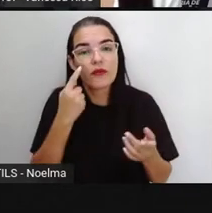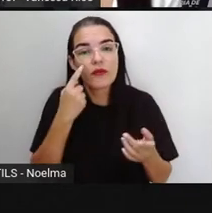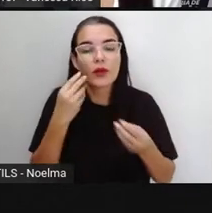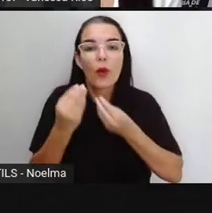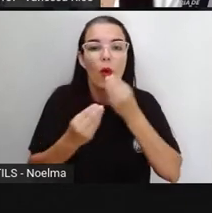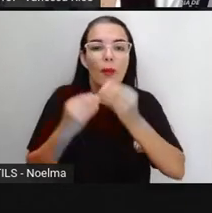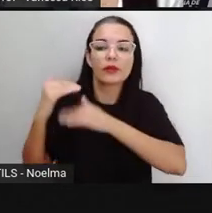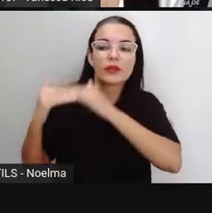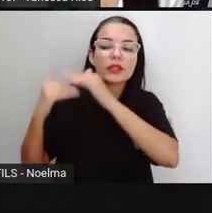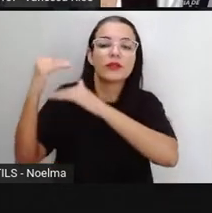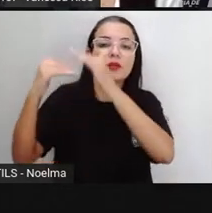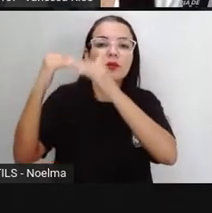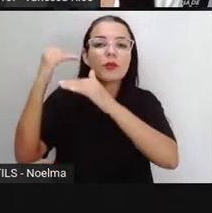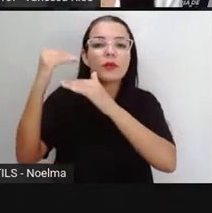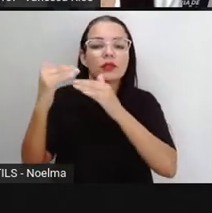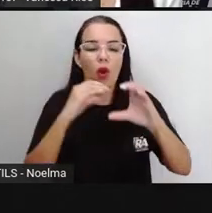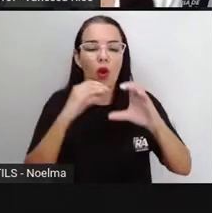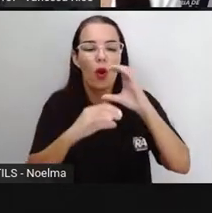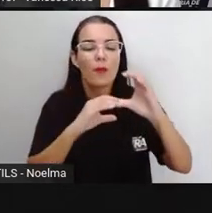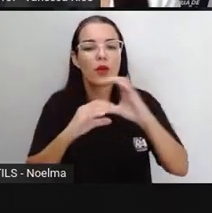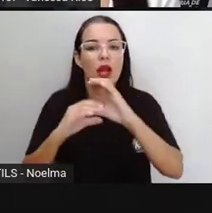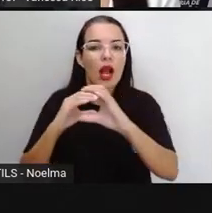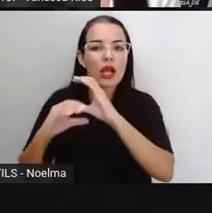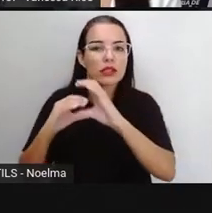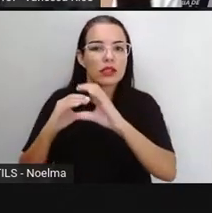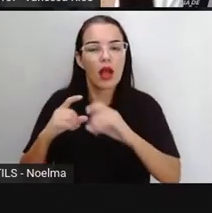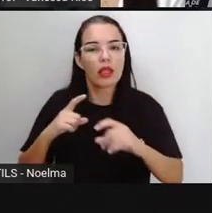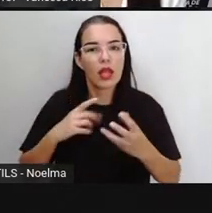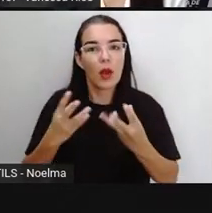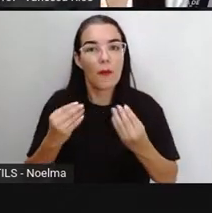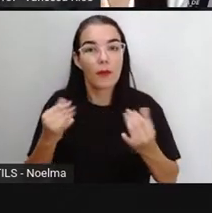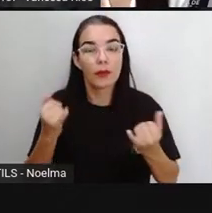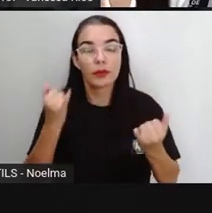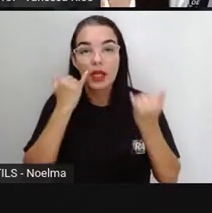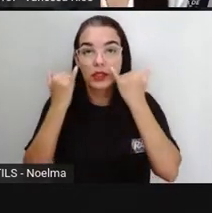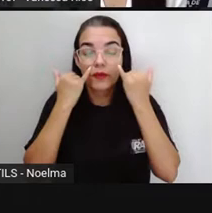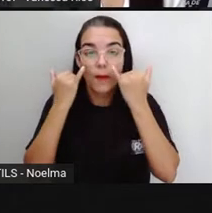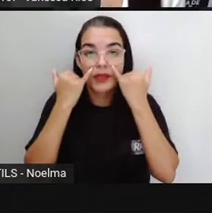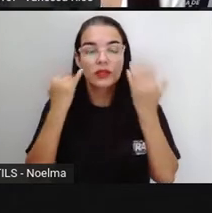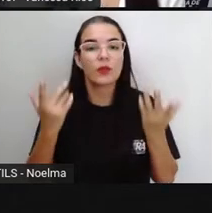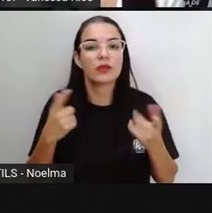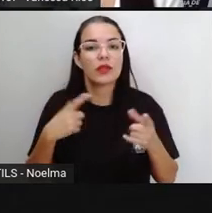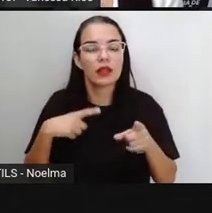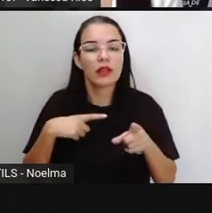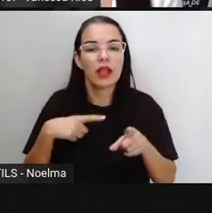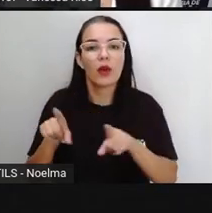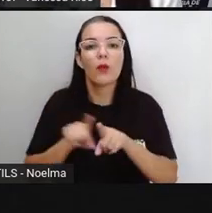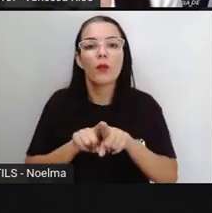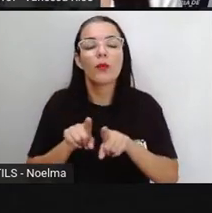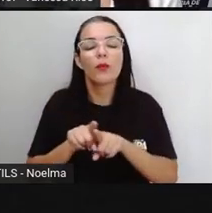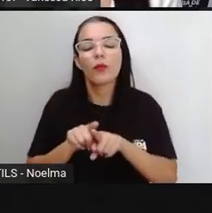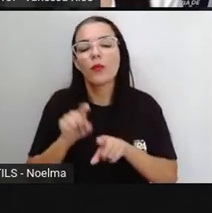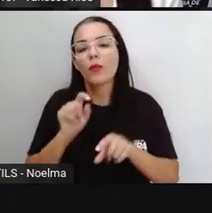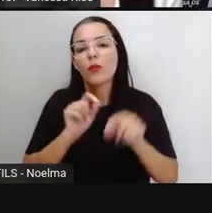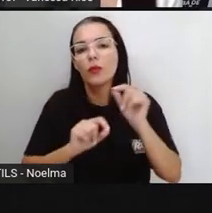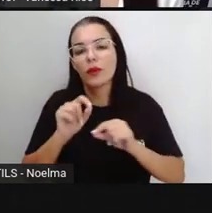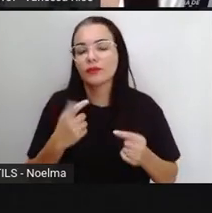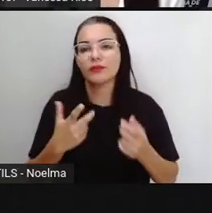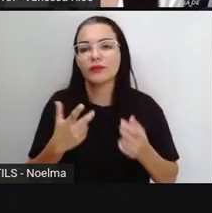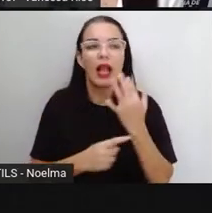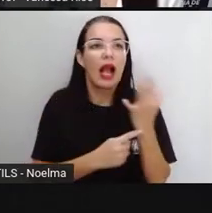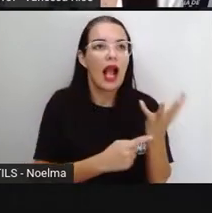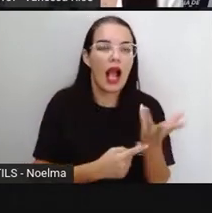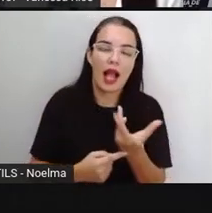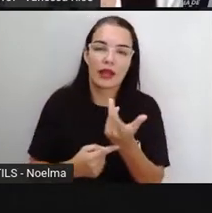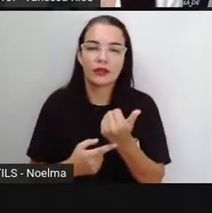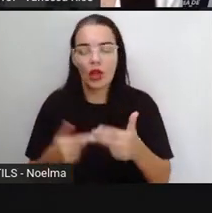por trazer para nós aí muitas informações, informações sobre produtos, sobre obras de arte, informação